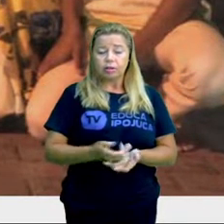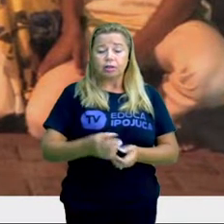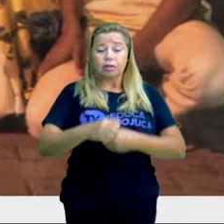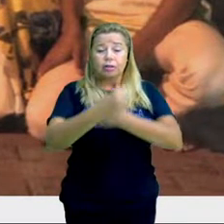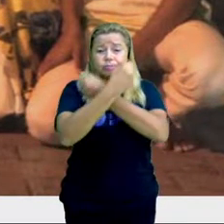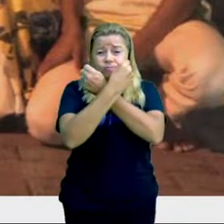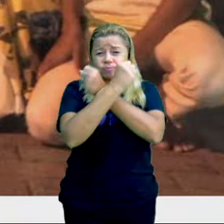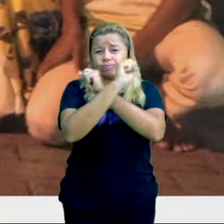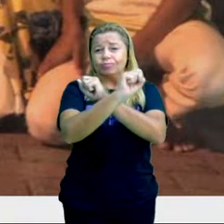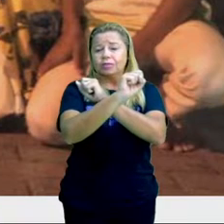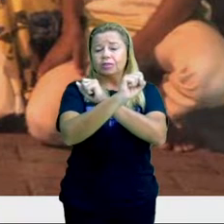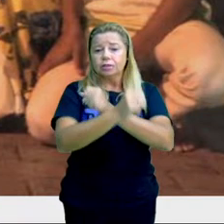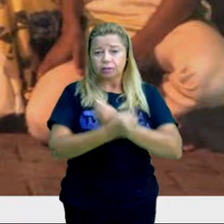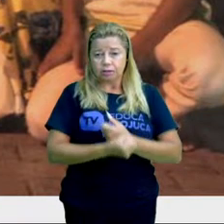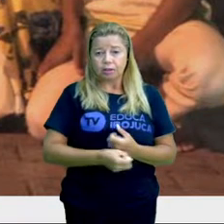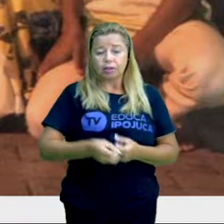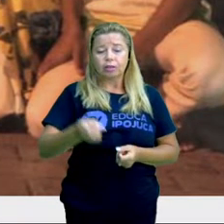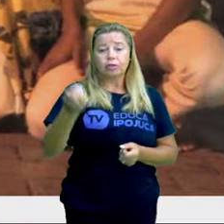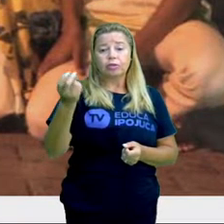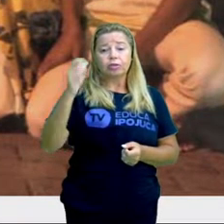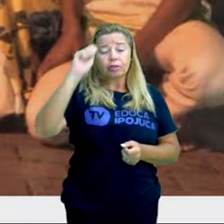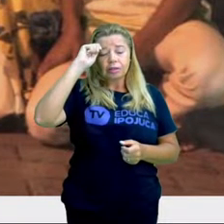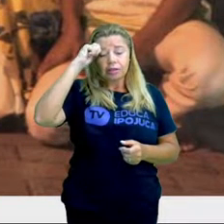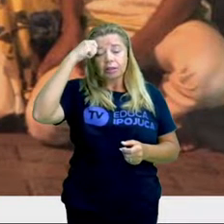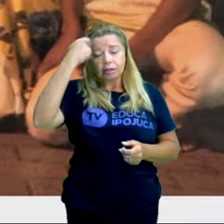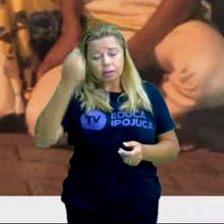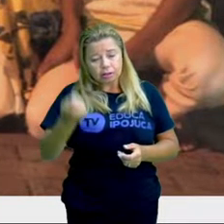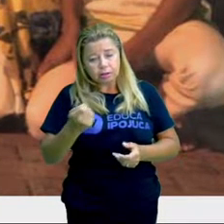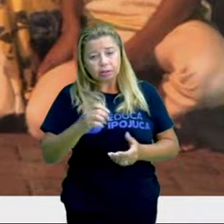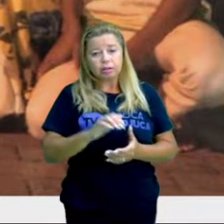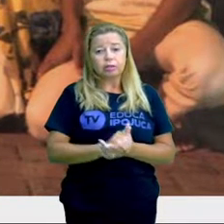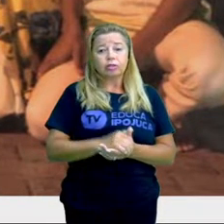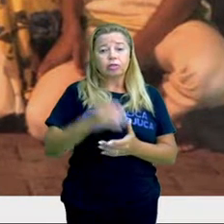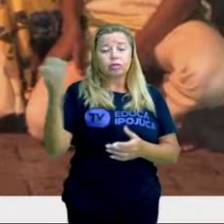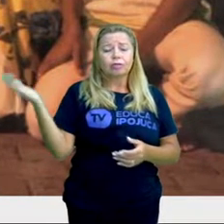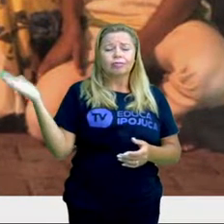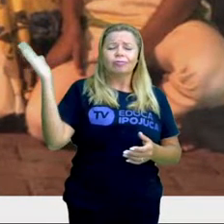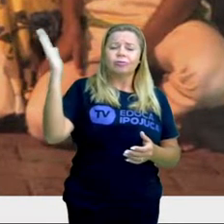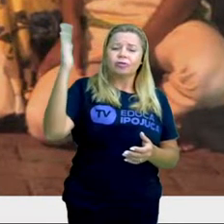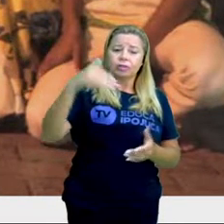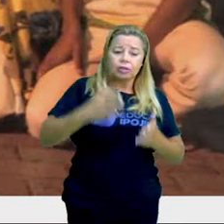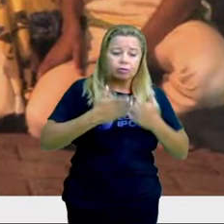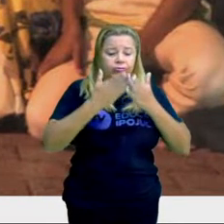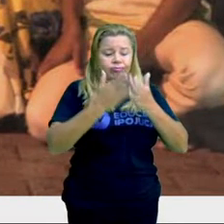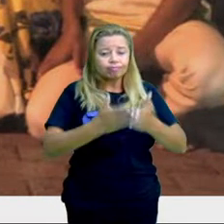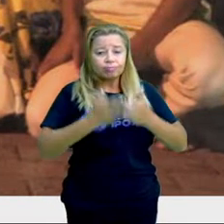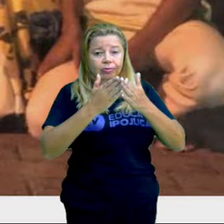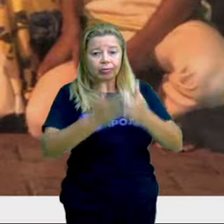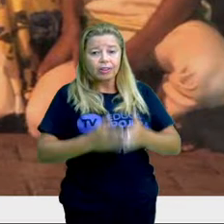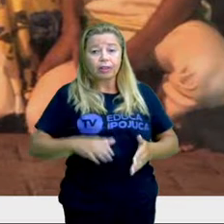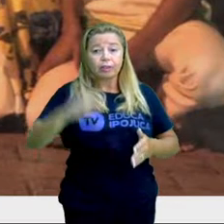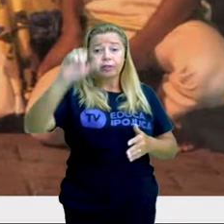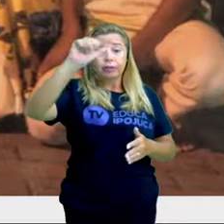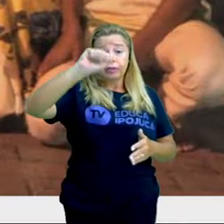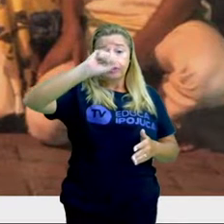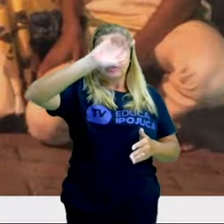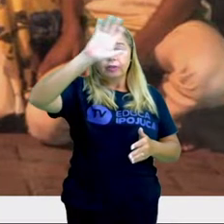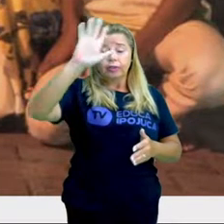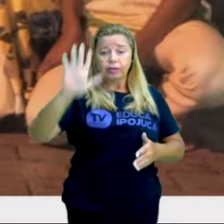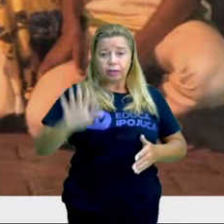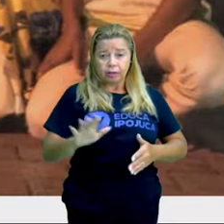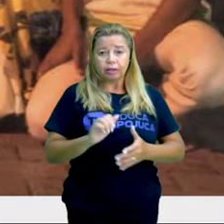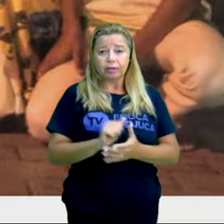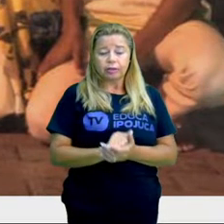escravos, vieram da África, aprisionados em seus países, escravizados, famílias que chegaram aqui e foram